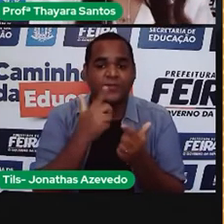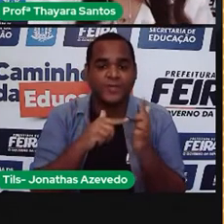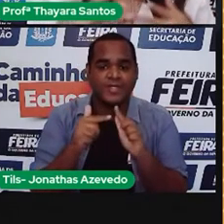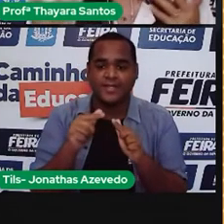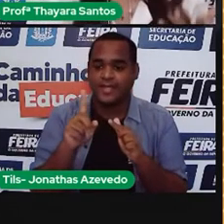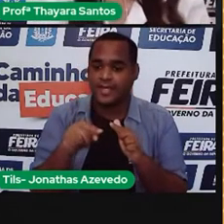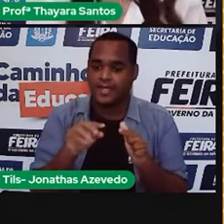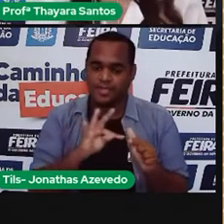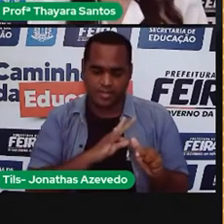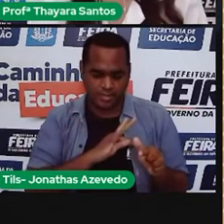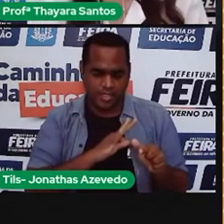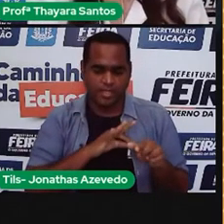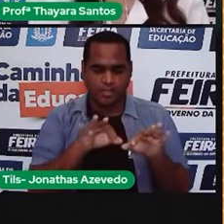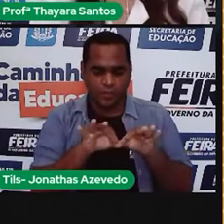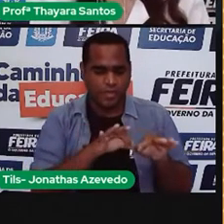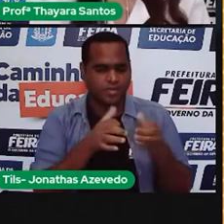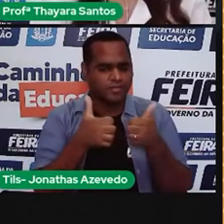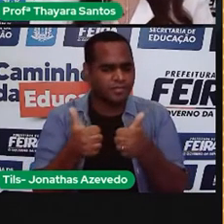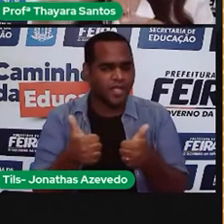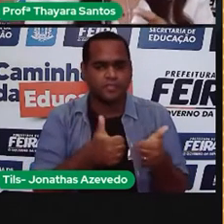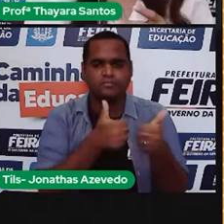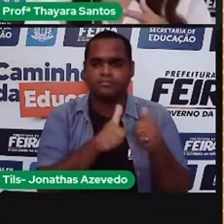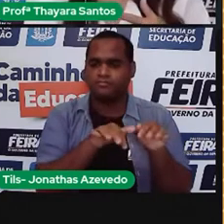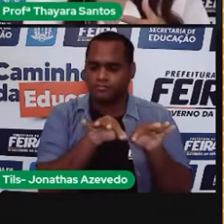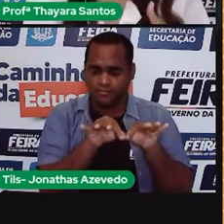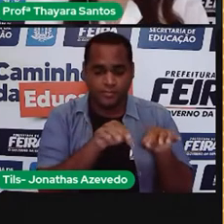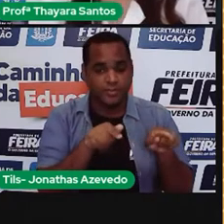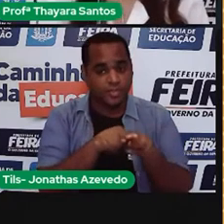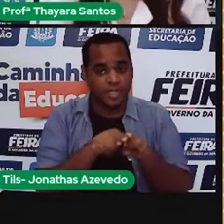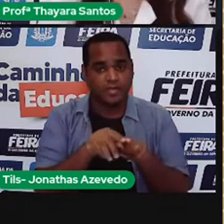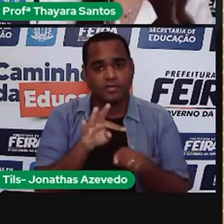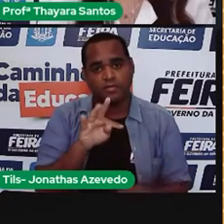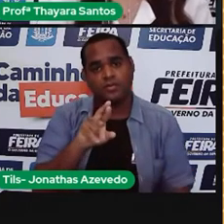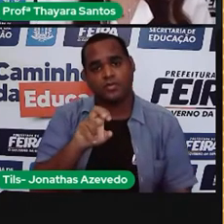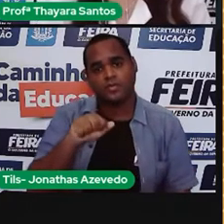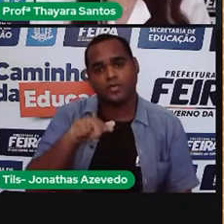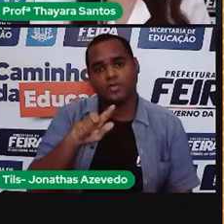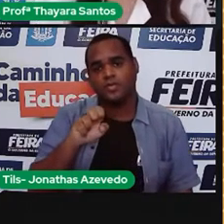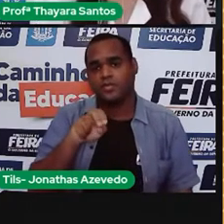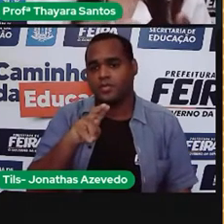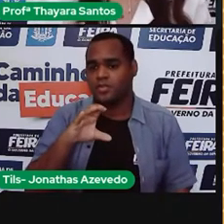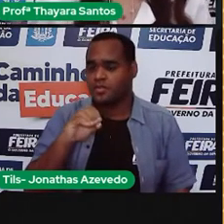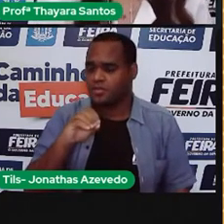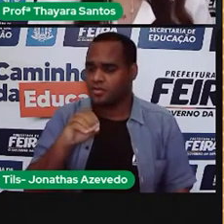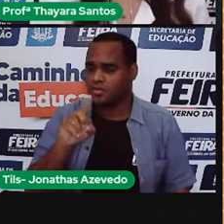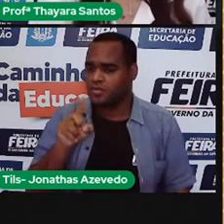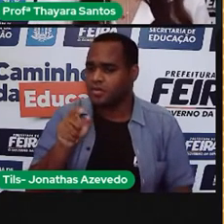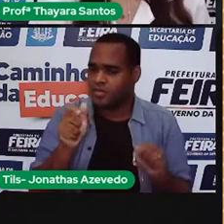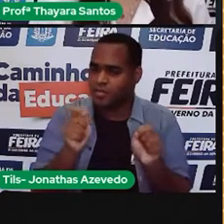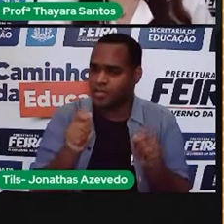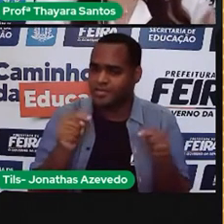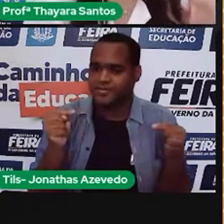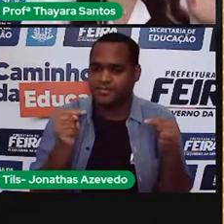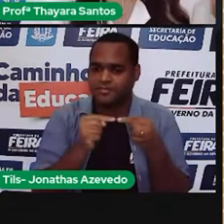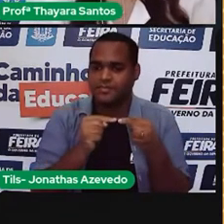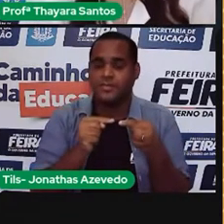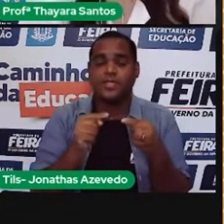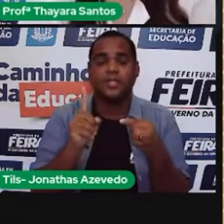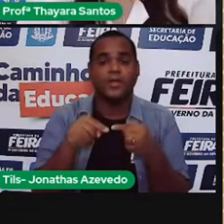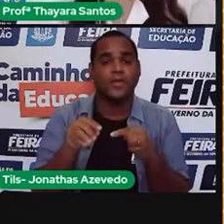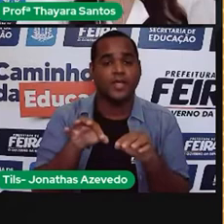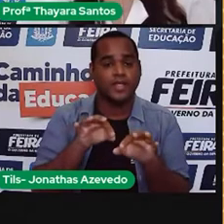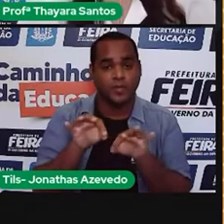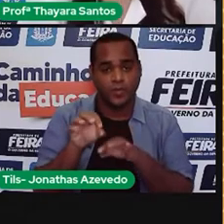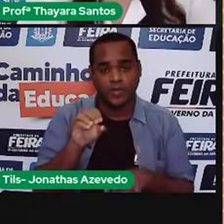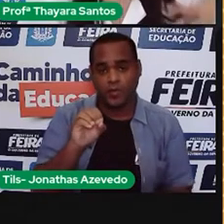técnica de organismos geneticamente modificados e também de transgênicos está sendo tão aplicada. Então, organismos